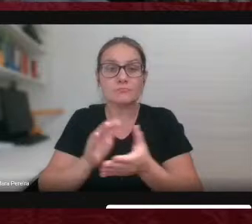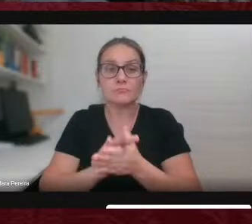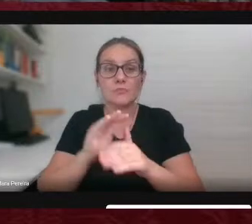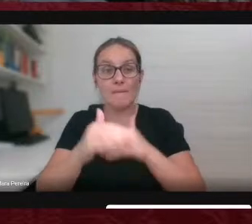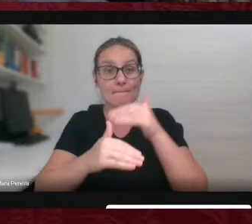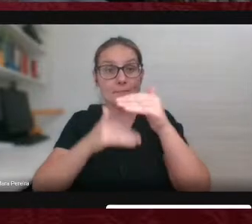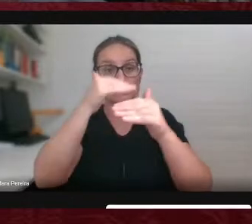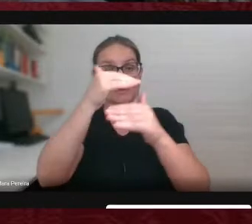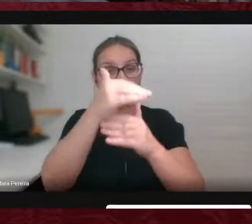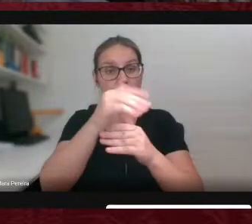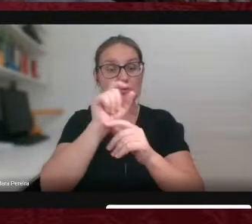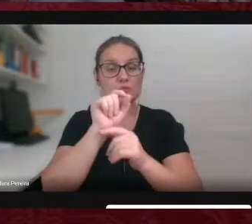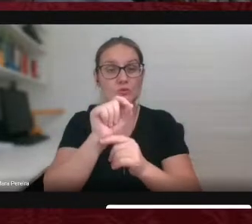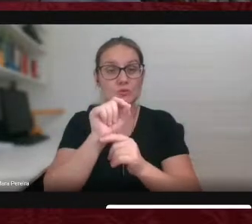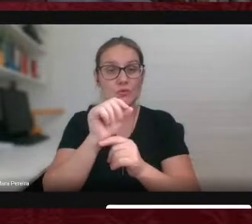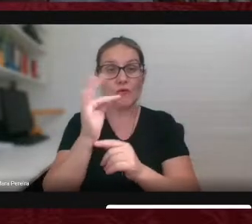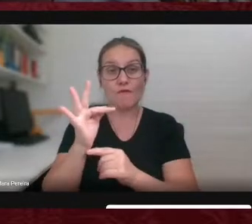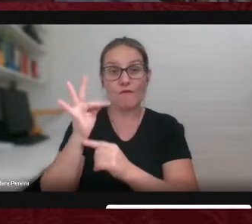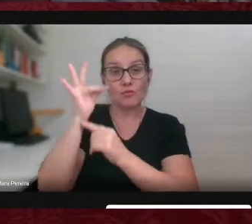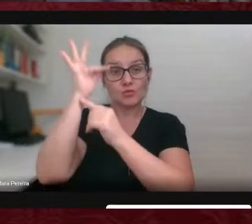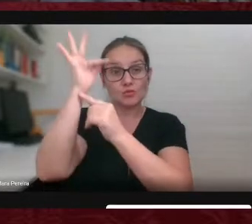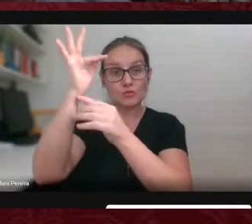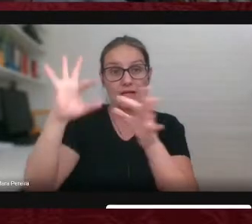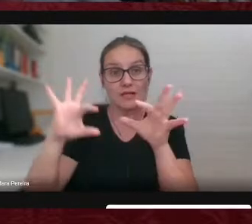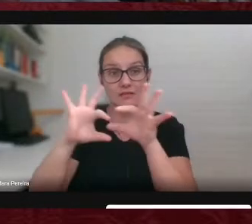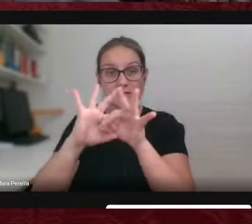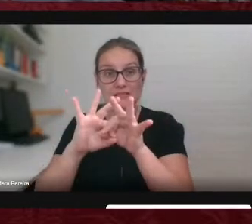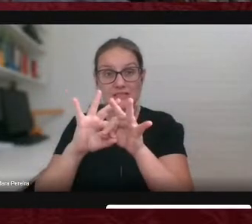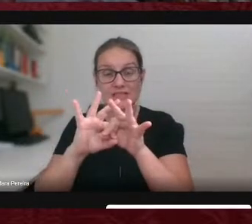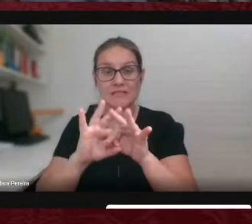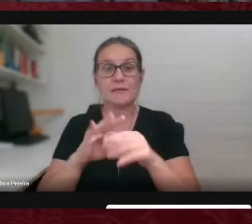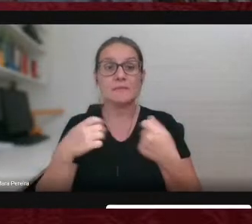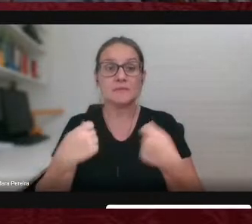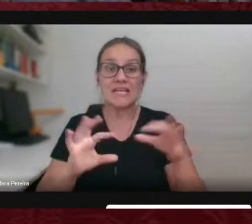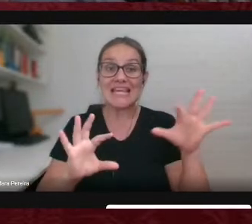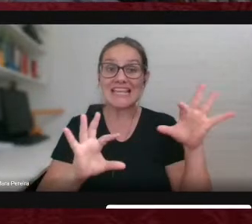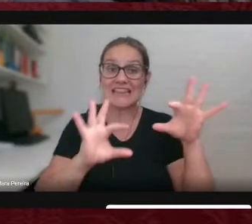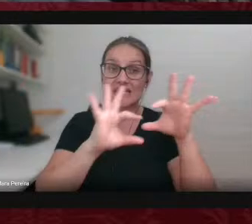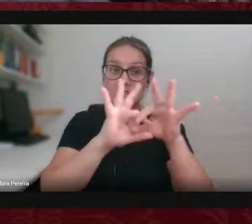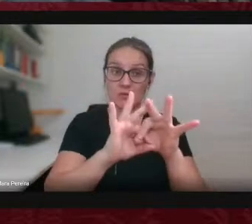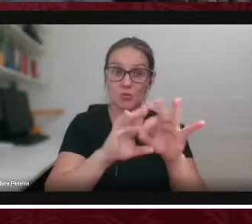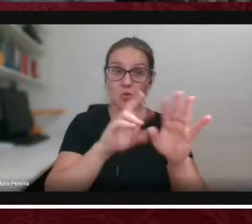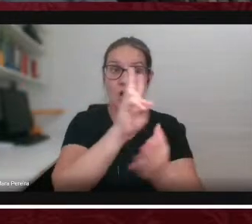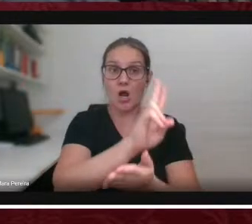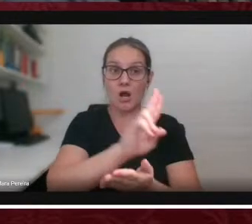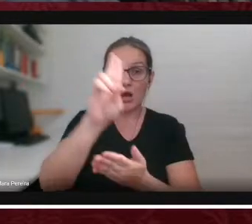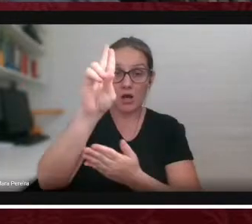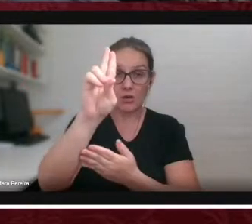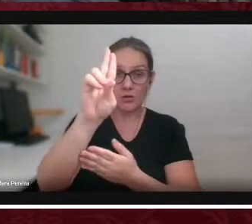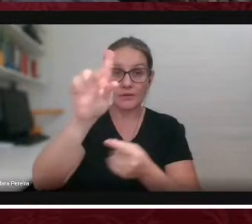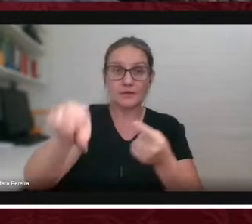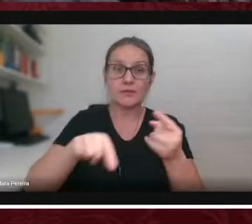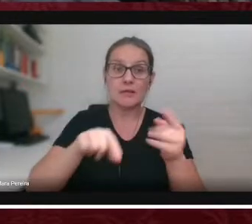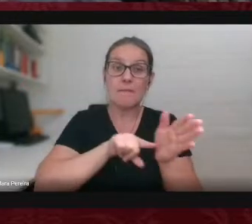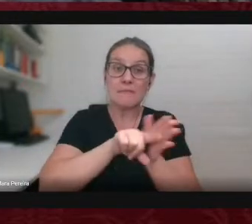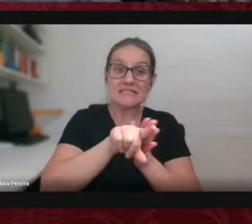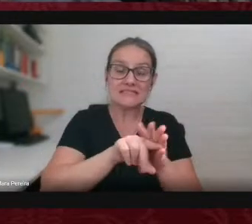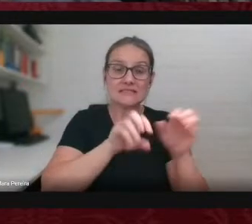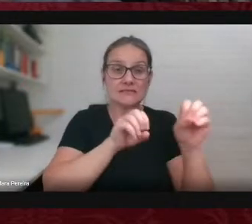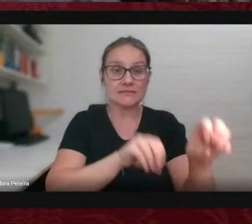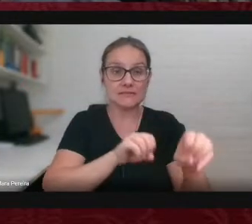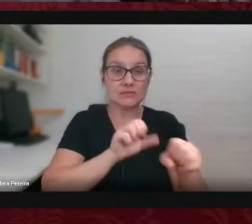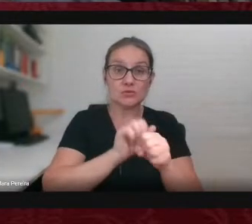desenvolvimento, dos elementos futuros ligados à interação entre a universidade, no TRIPE, ensino, pesquisa e extensão,